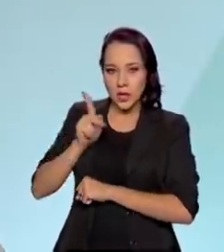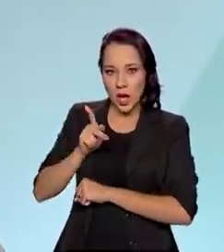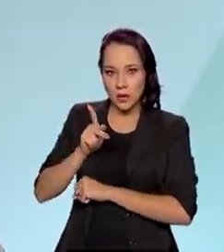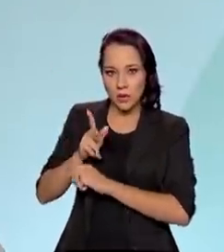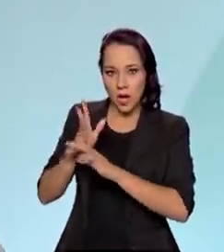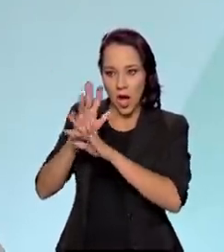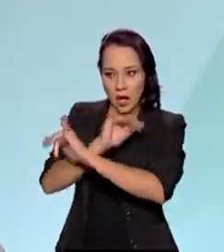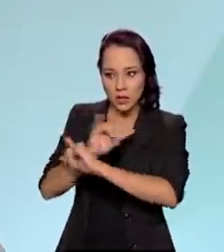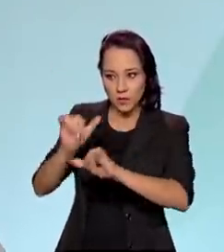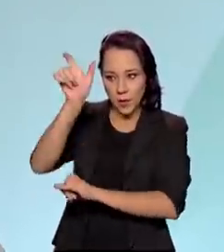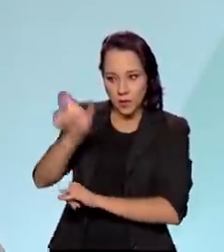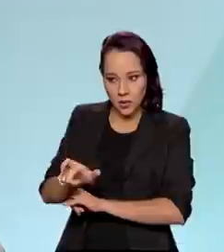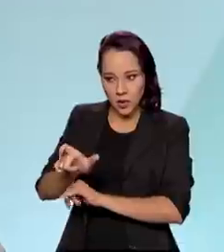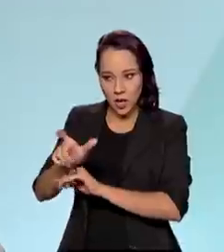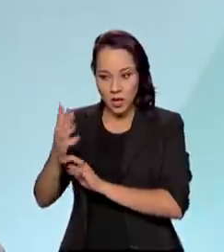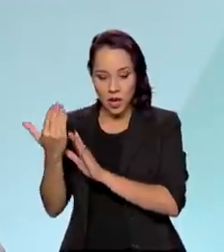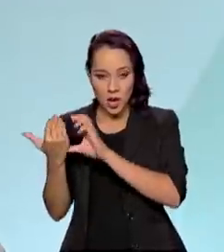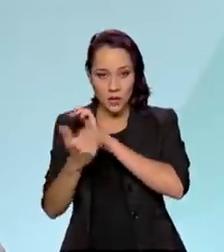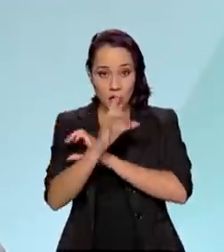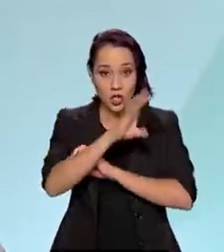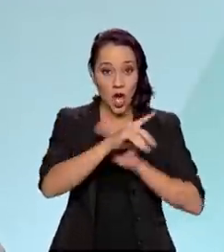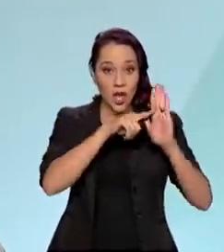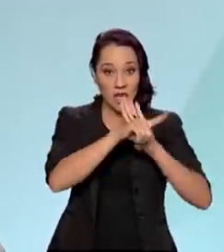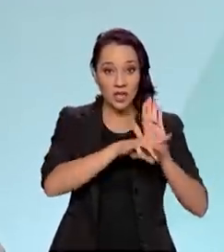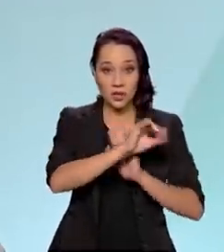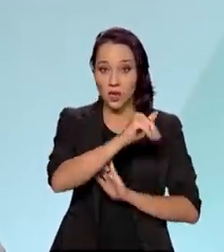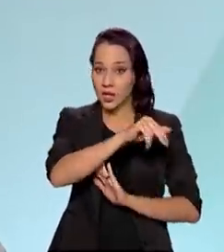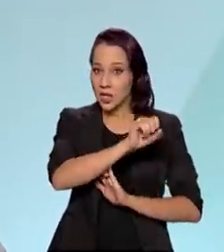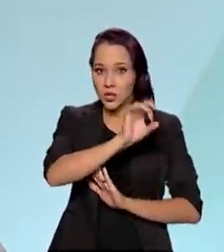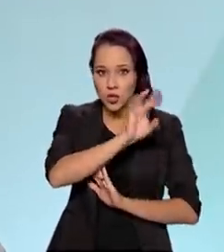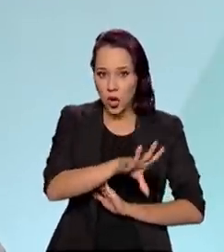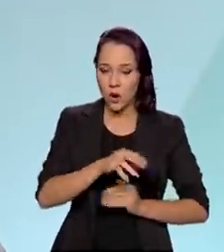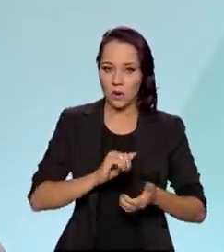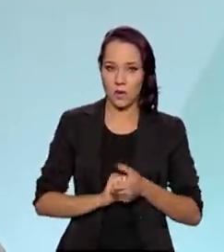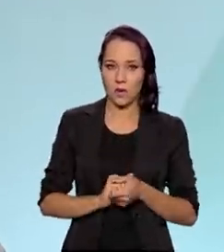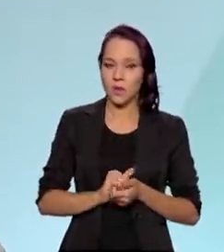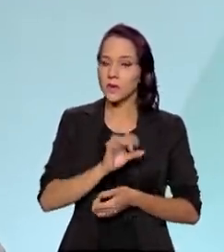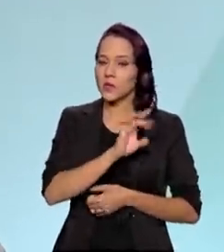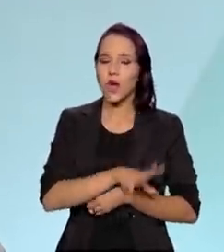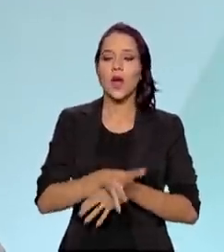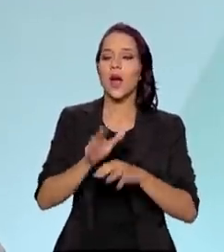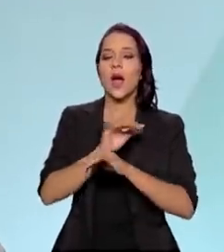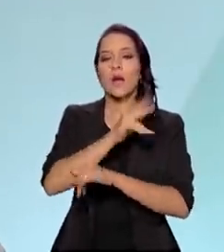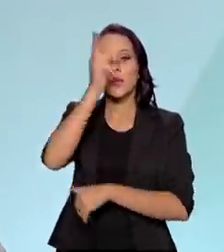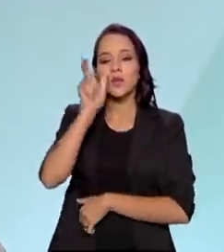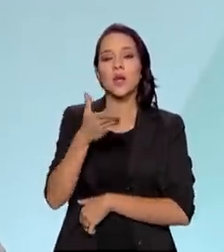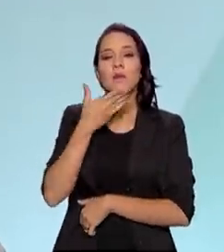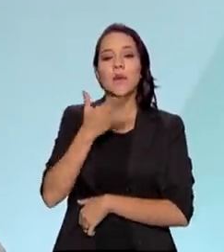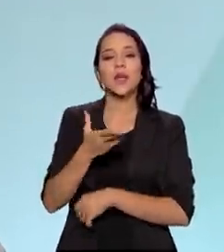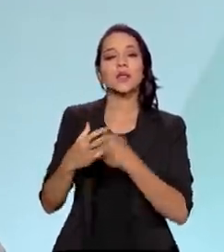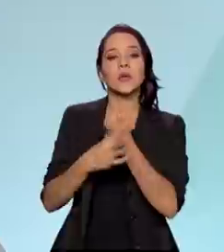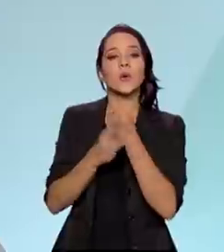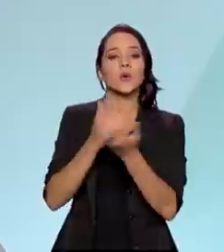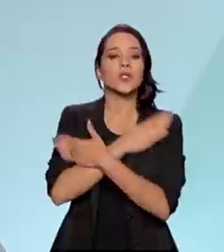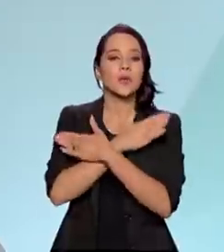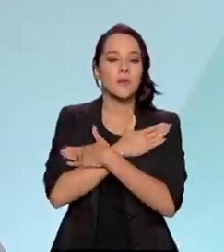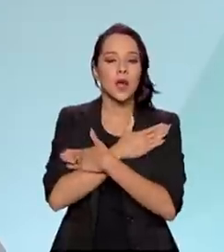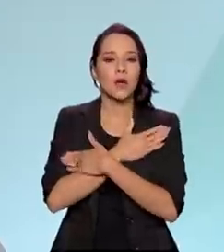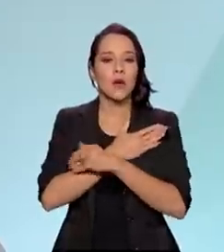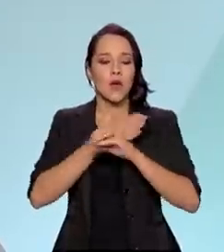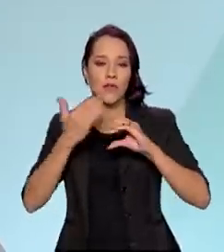para o analista do INSS, e só para o analista do INSS. O dado de uma pessoa que pede o segundo desemprego tem que ser